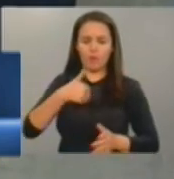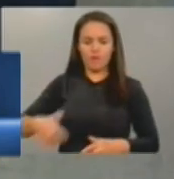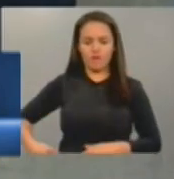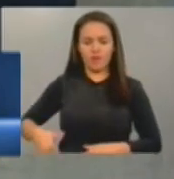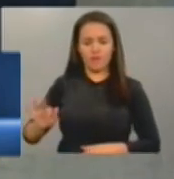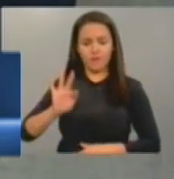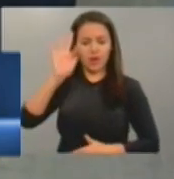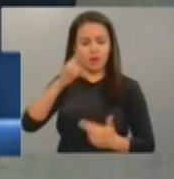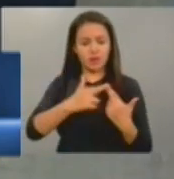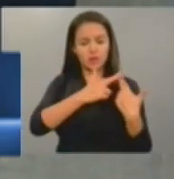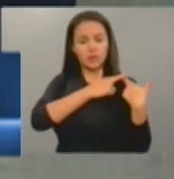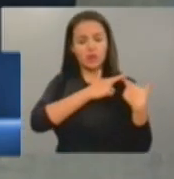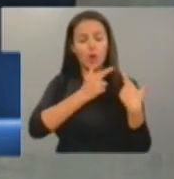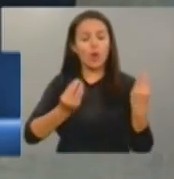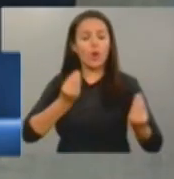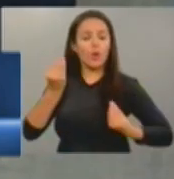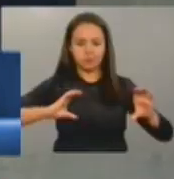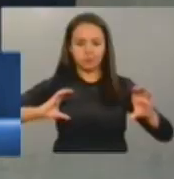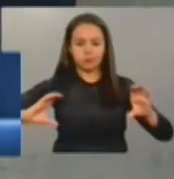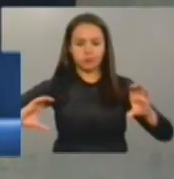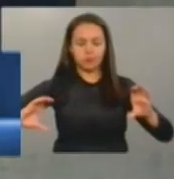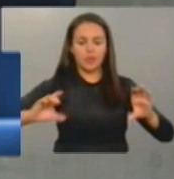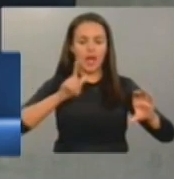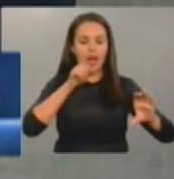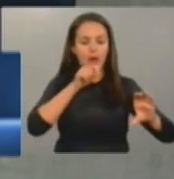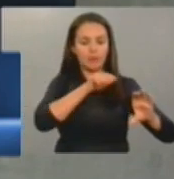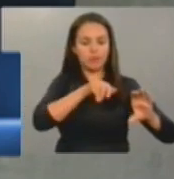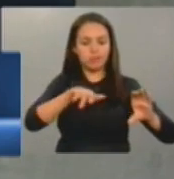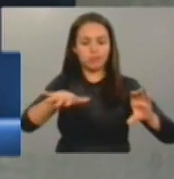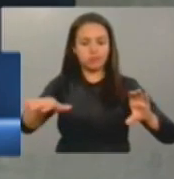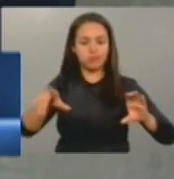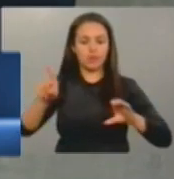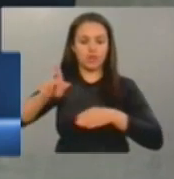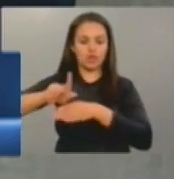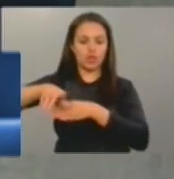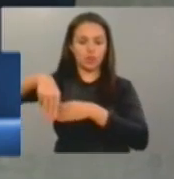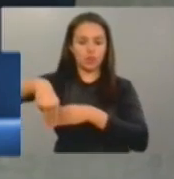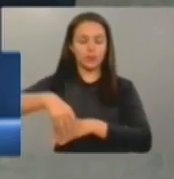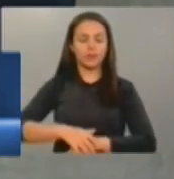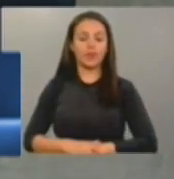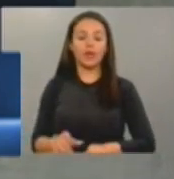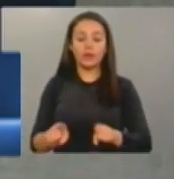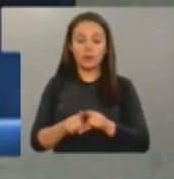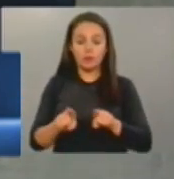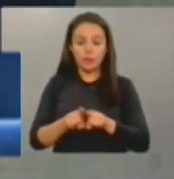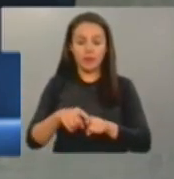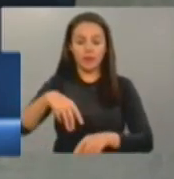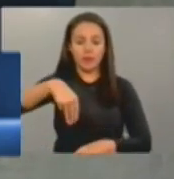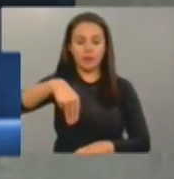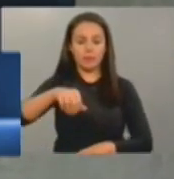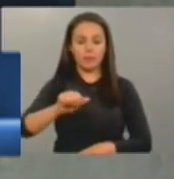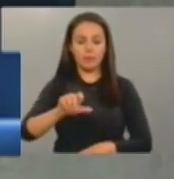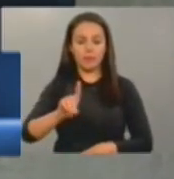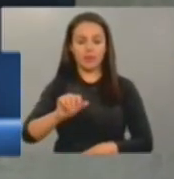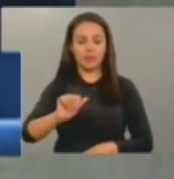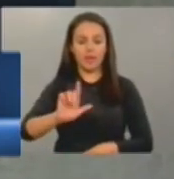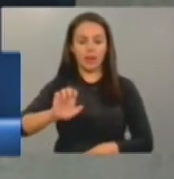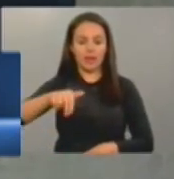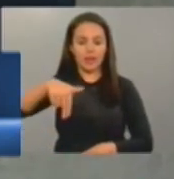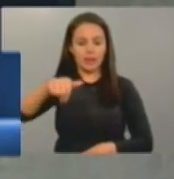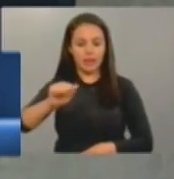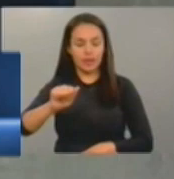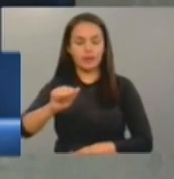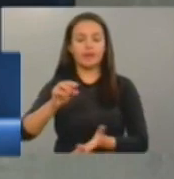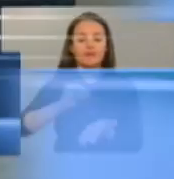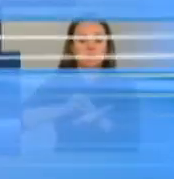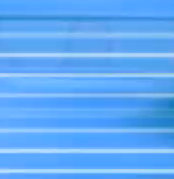E estamos tendo um problema muito grande lá. E Madalena, ali no sertão central, que tem também sofrido muito com a falta de